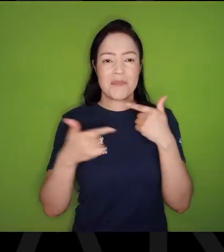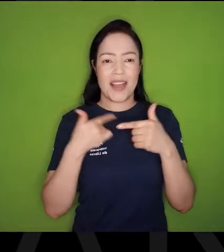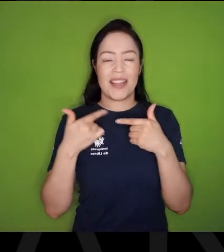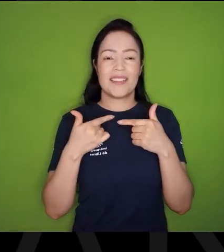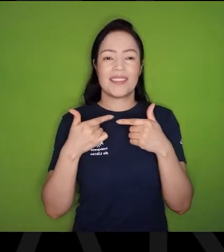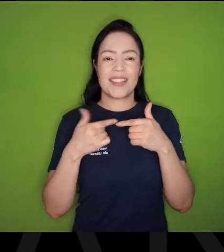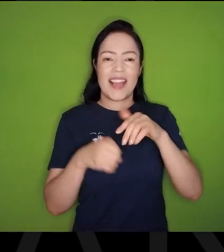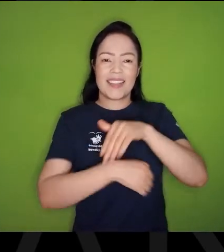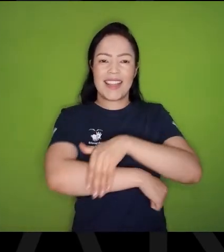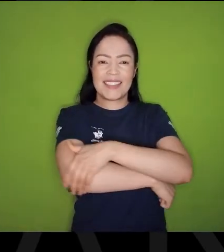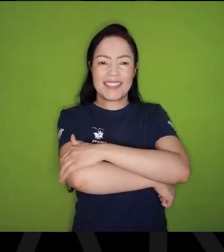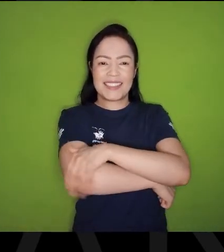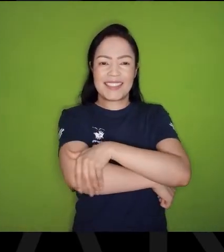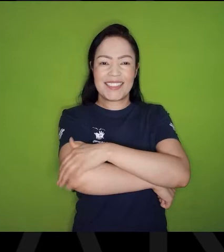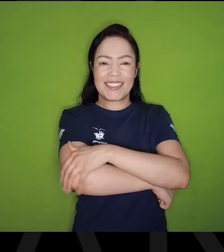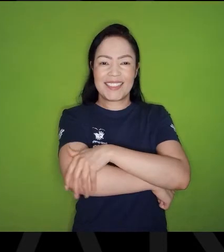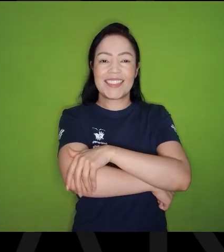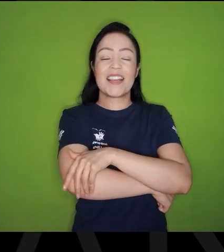a Paulista,